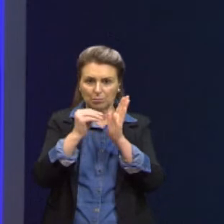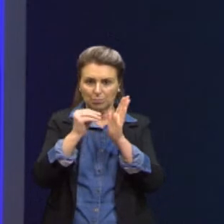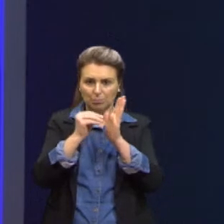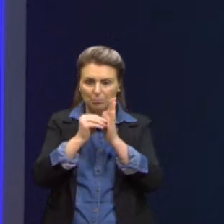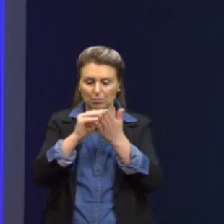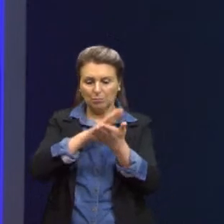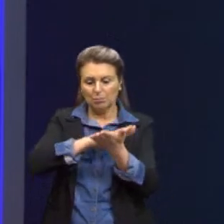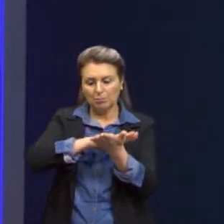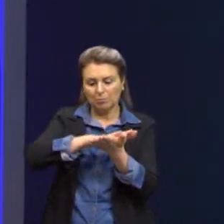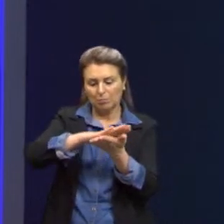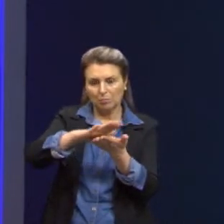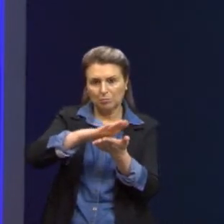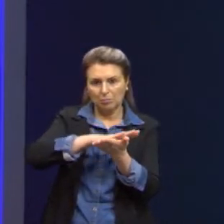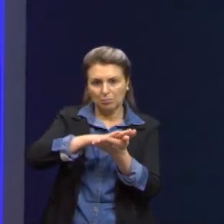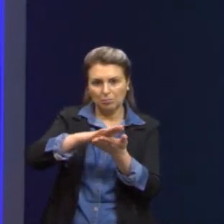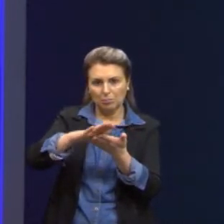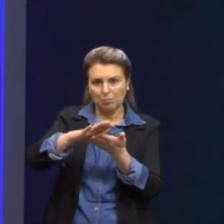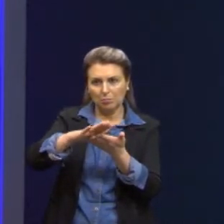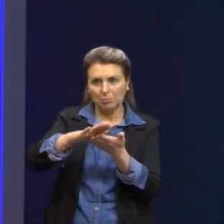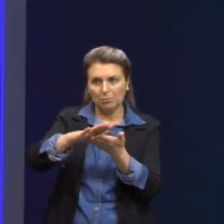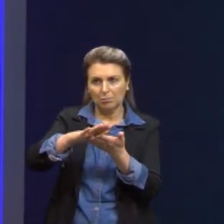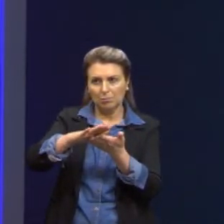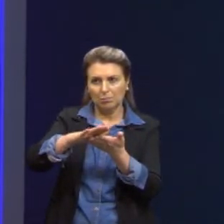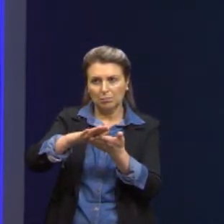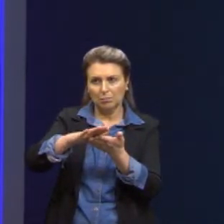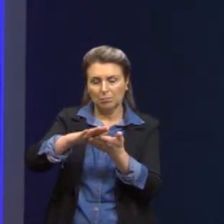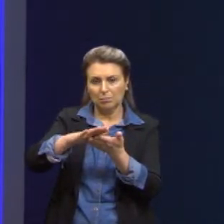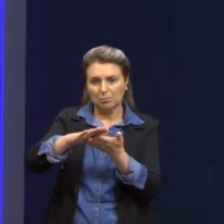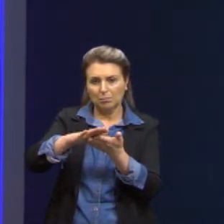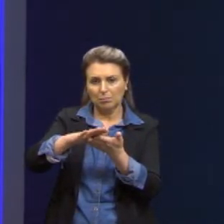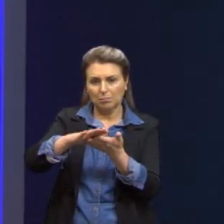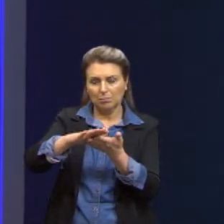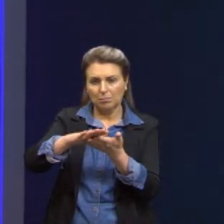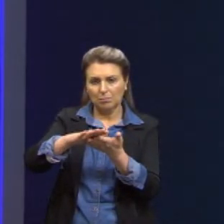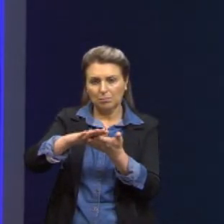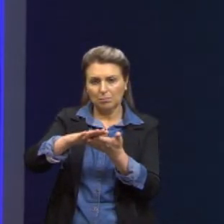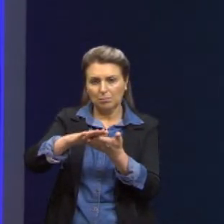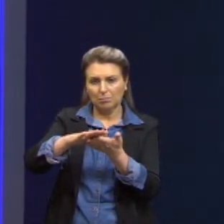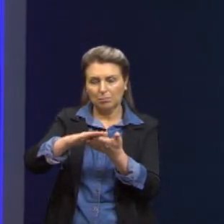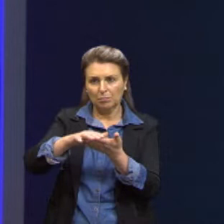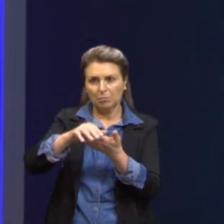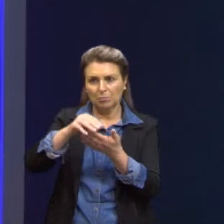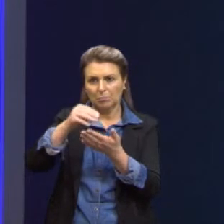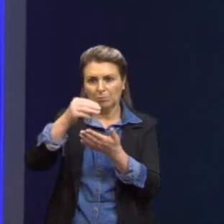Petri, né? E três.